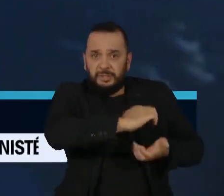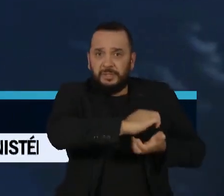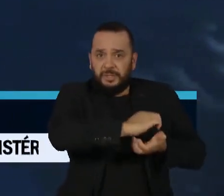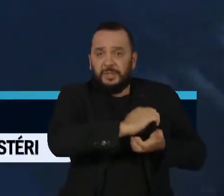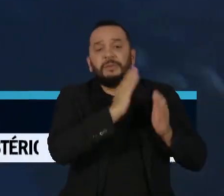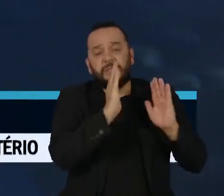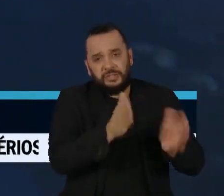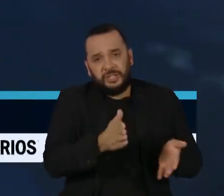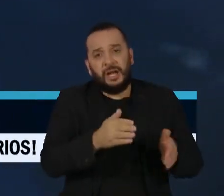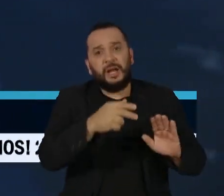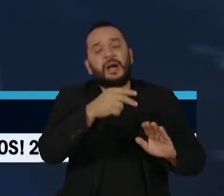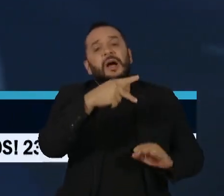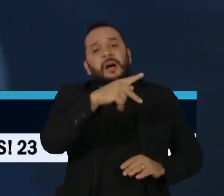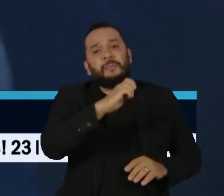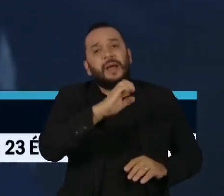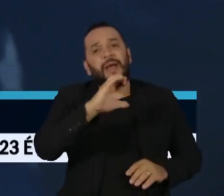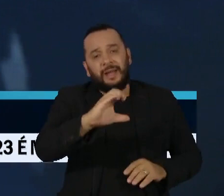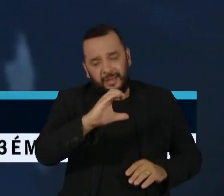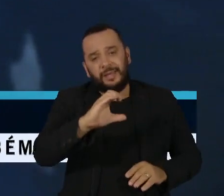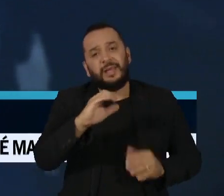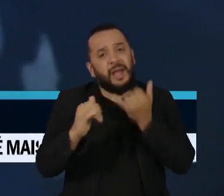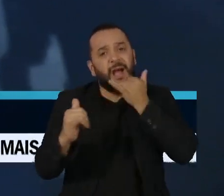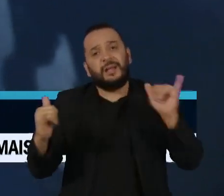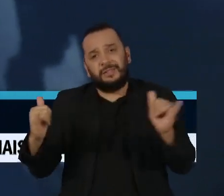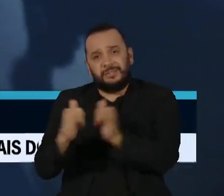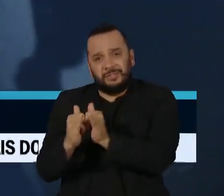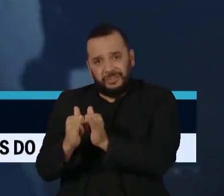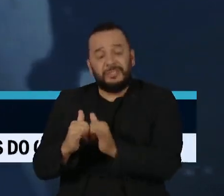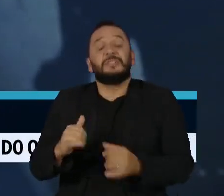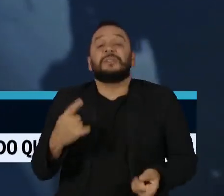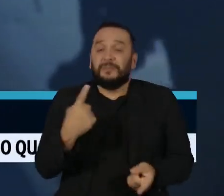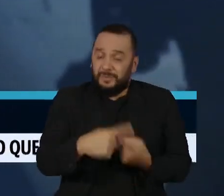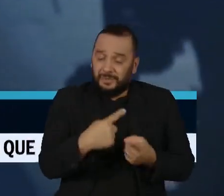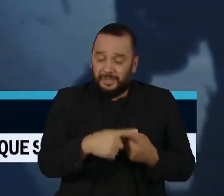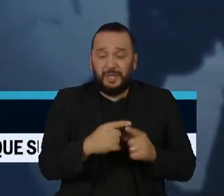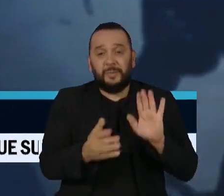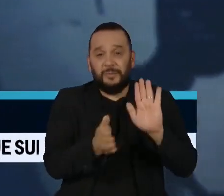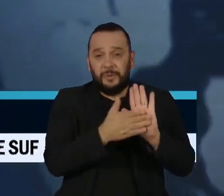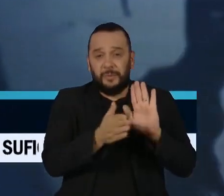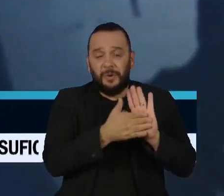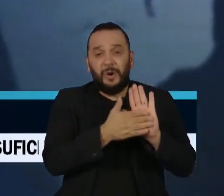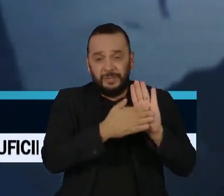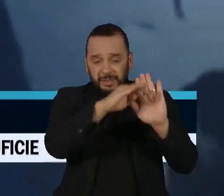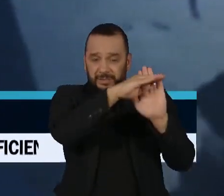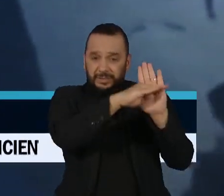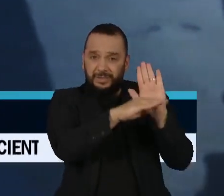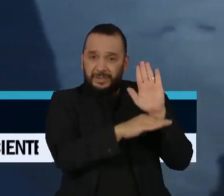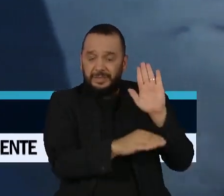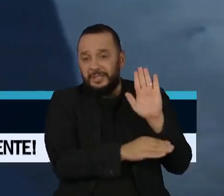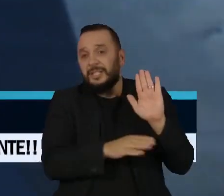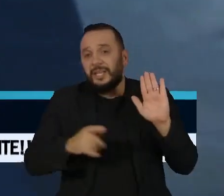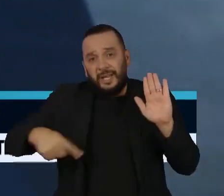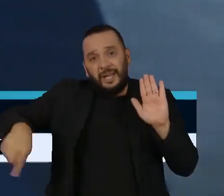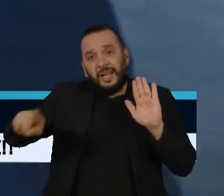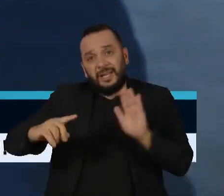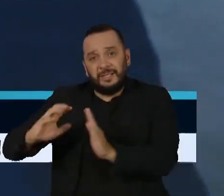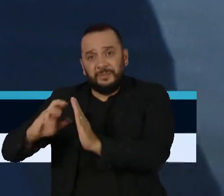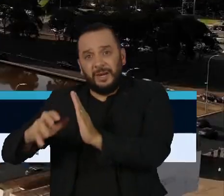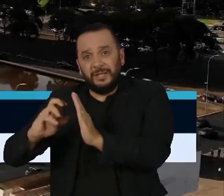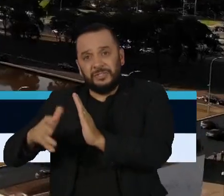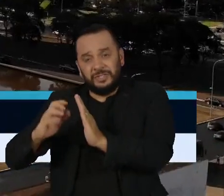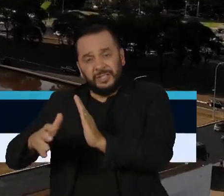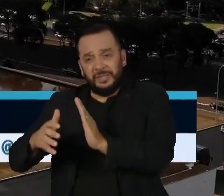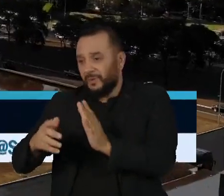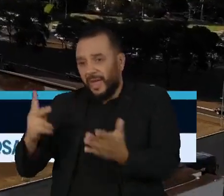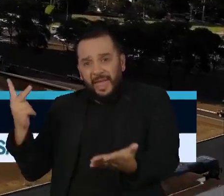da Anistia. A proposta de emenda constitucional em tramitação no Congresso pode poupar legendas de regularidades eleitorais.